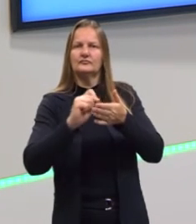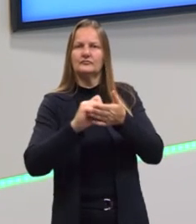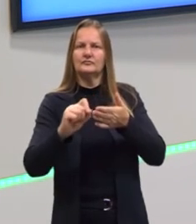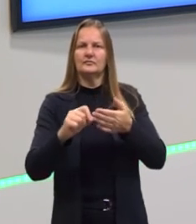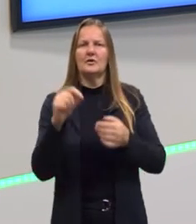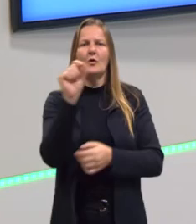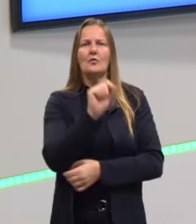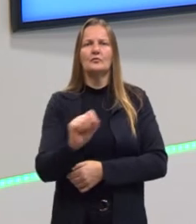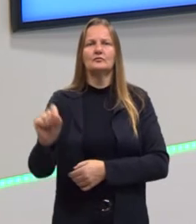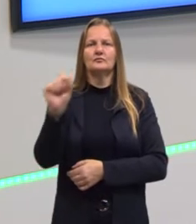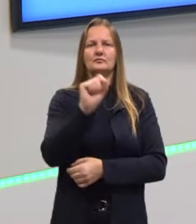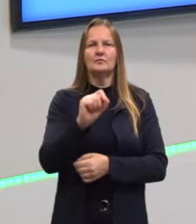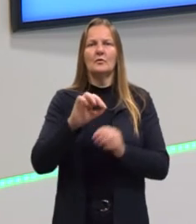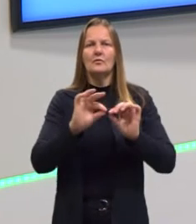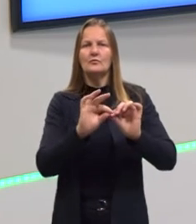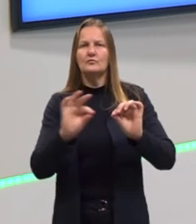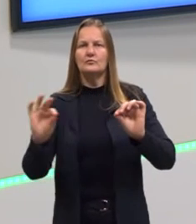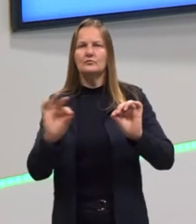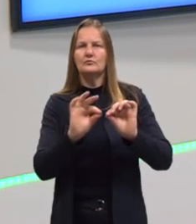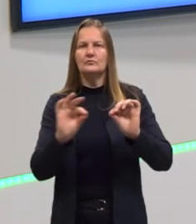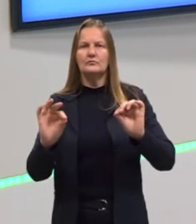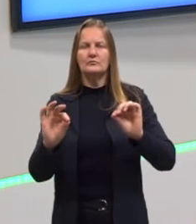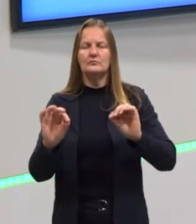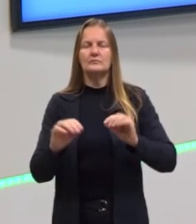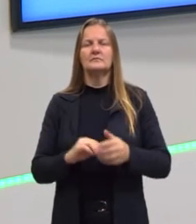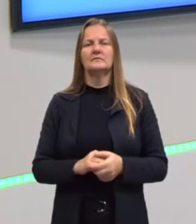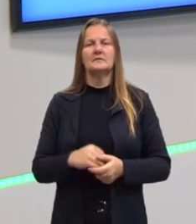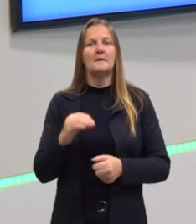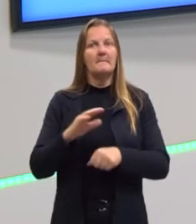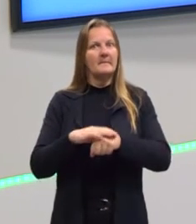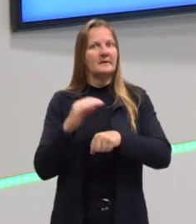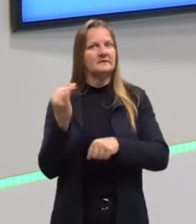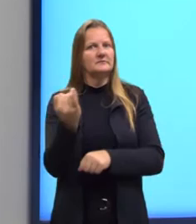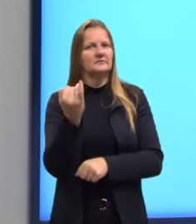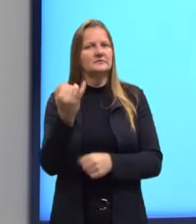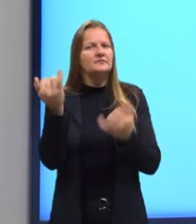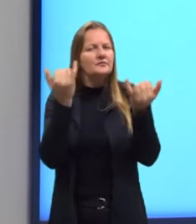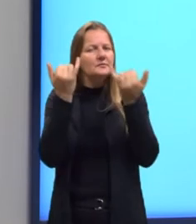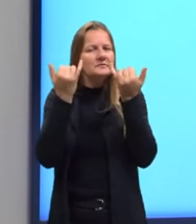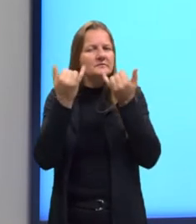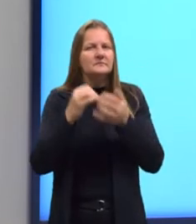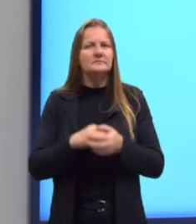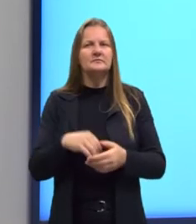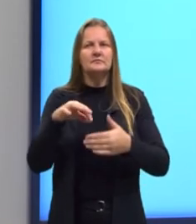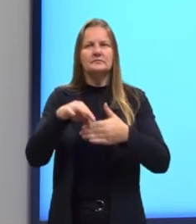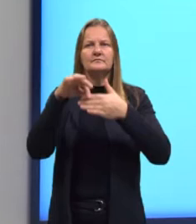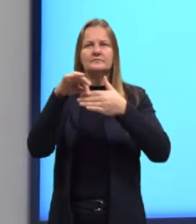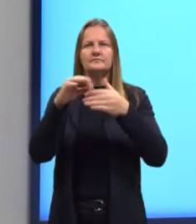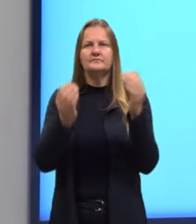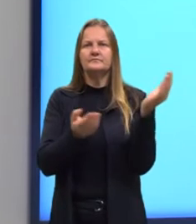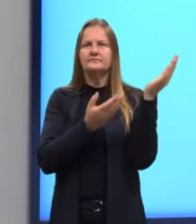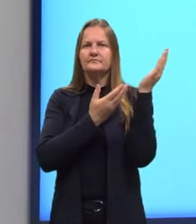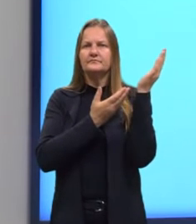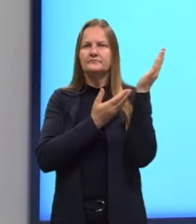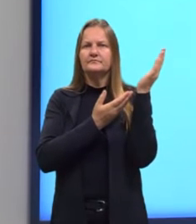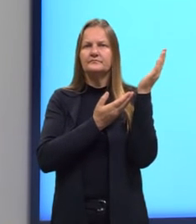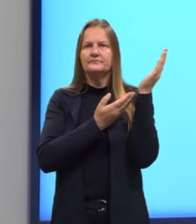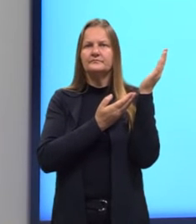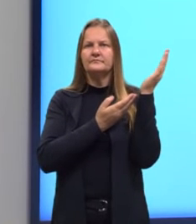circular, sublinhar o que for mais importante. Aqui as informações que eu destaquei foi a ordem